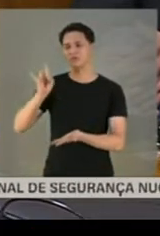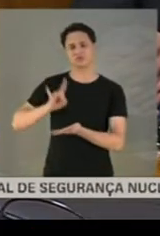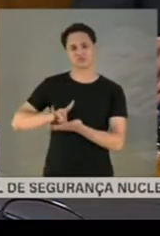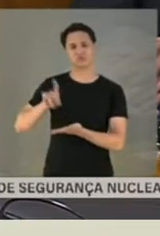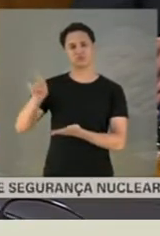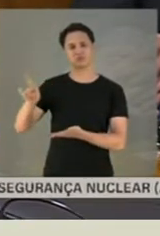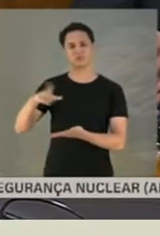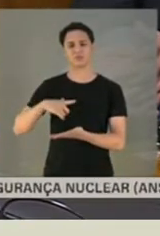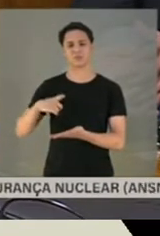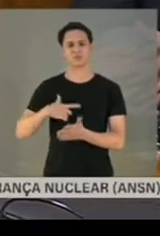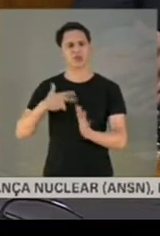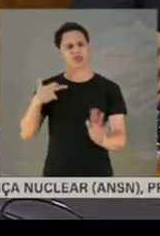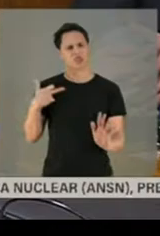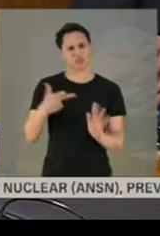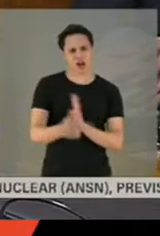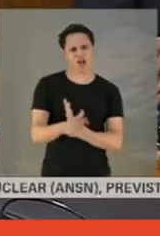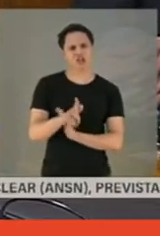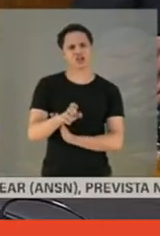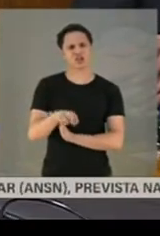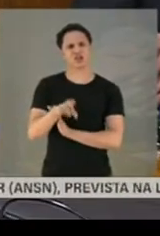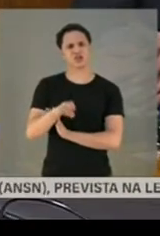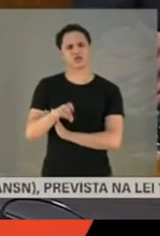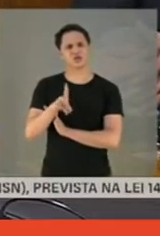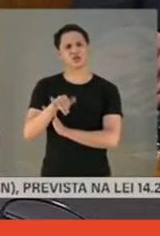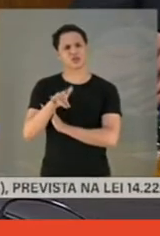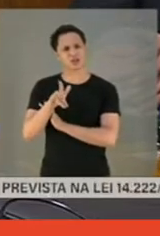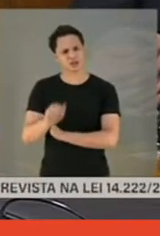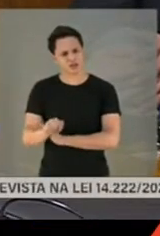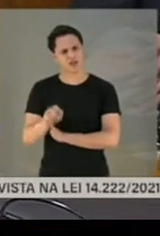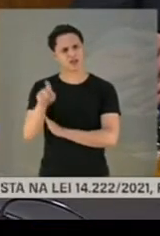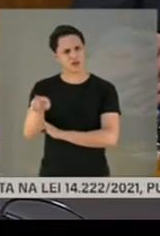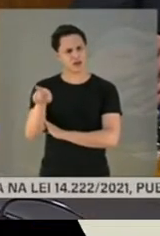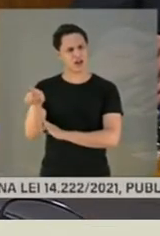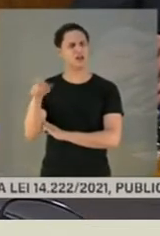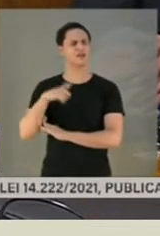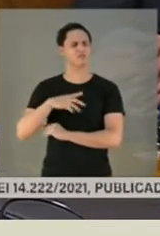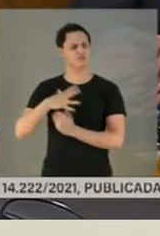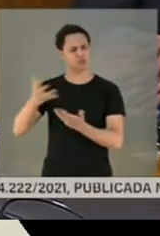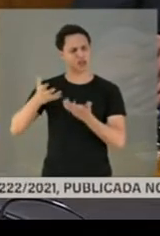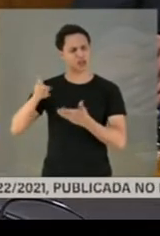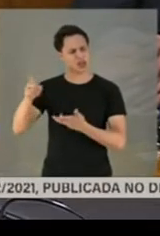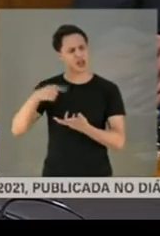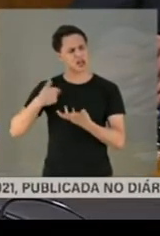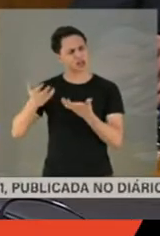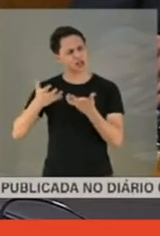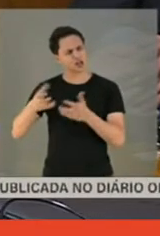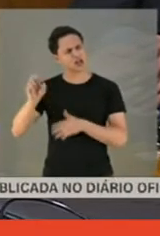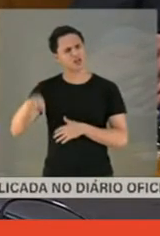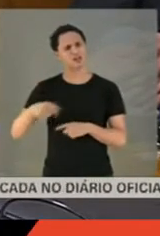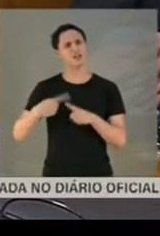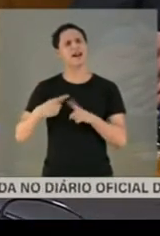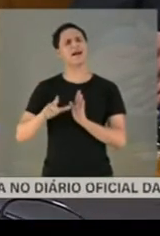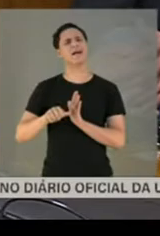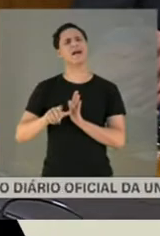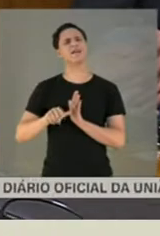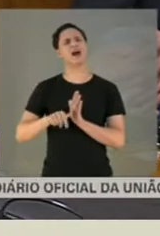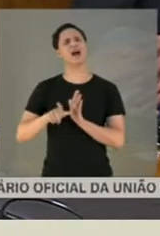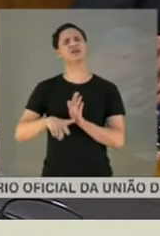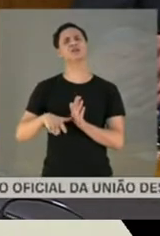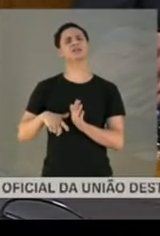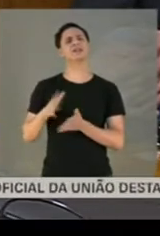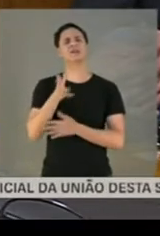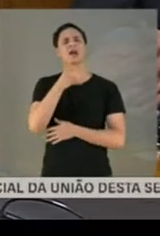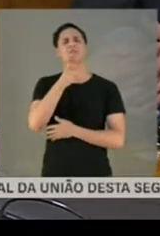um genocídio premeditado ao atrasar as vacinas, ao fazer